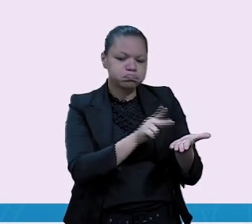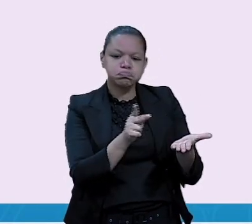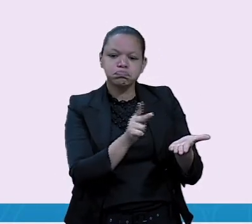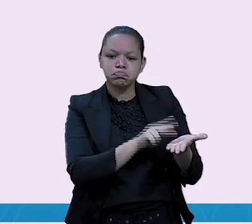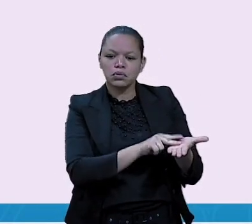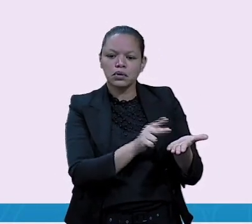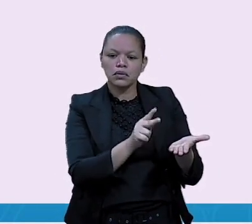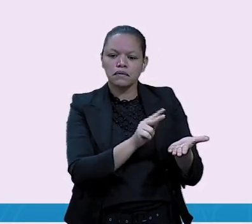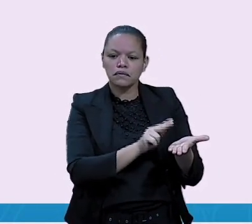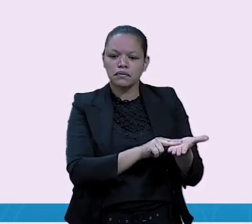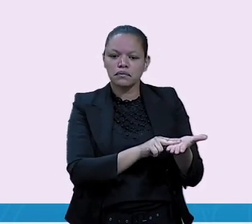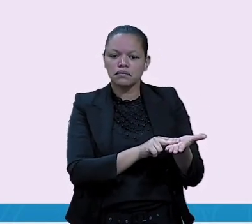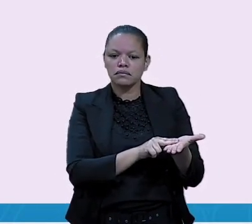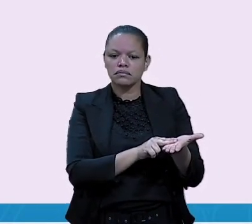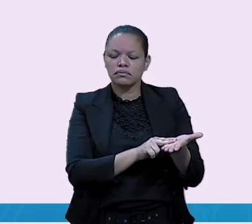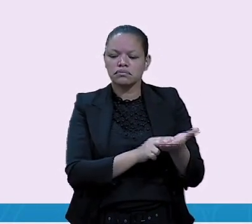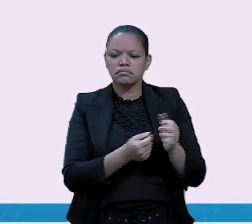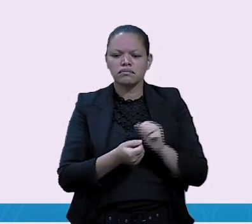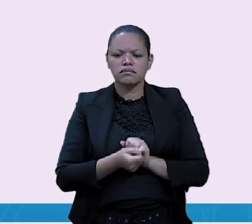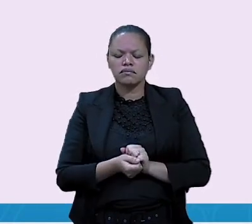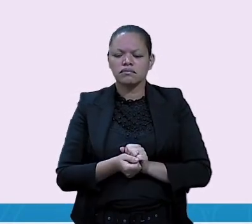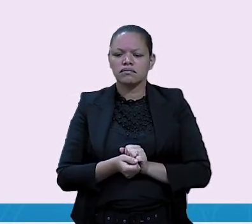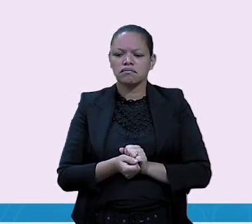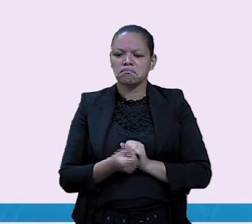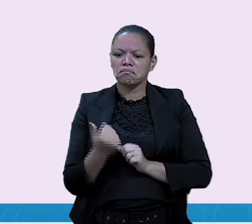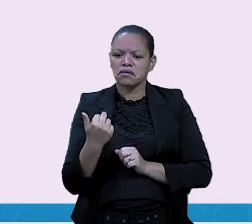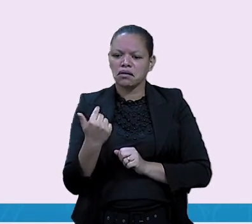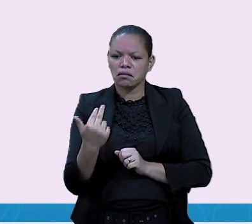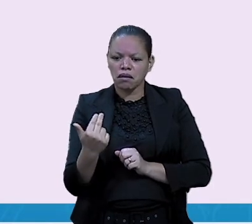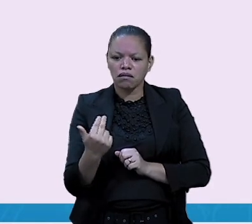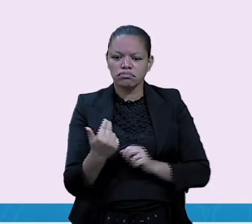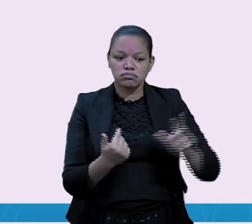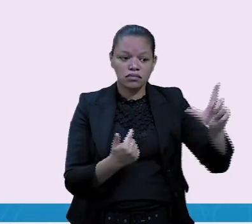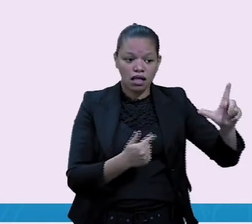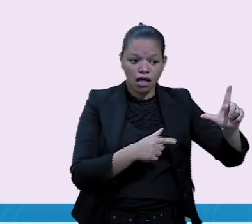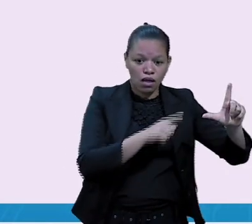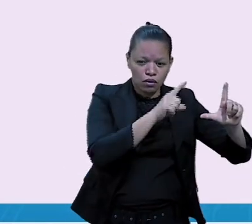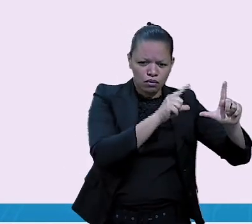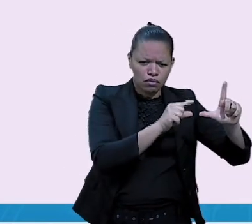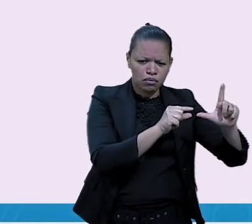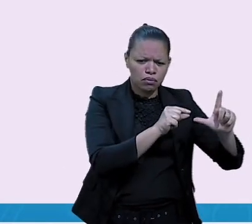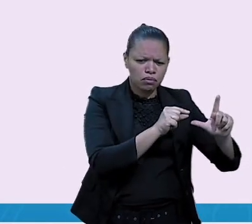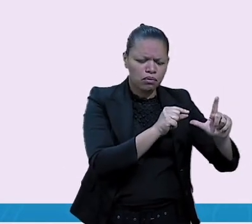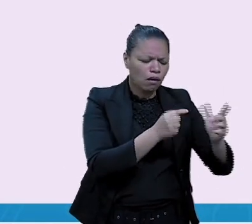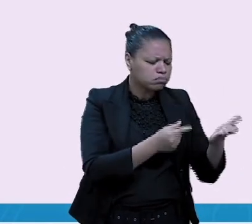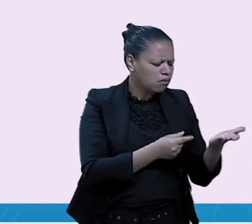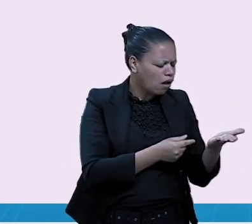Livrinho. Livro pequeno, é um livrinho. E o aumentativo,